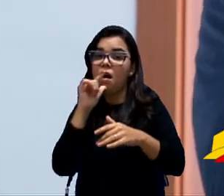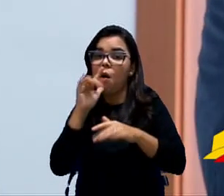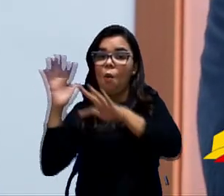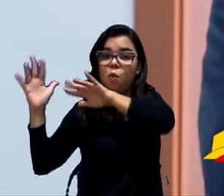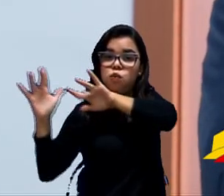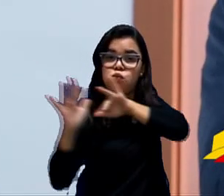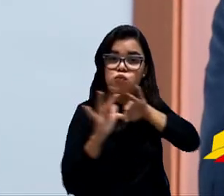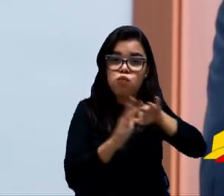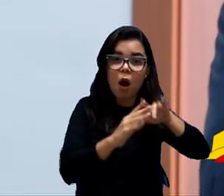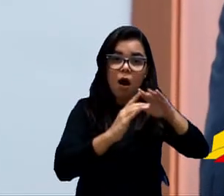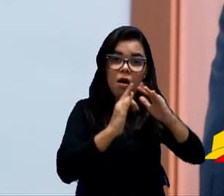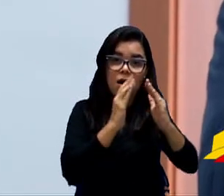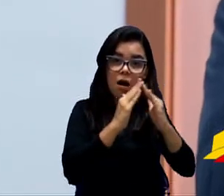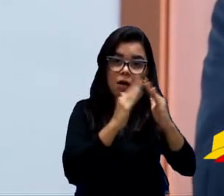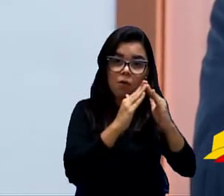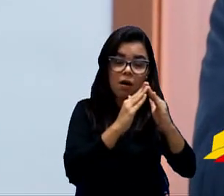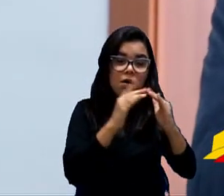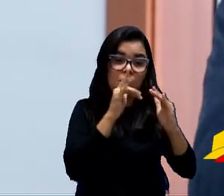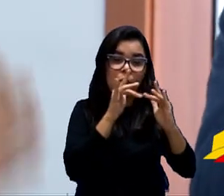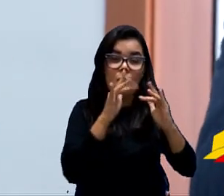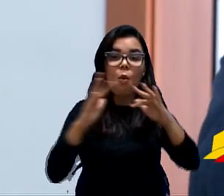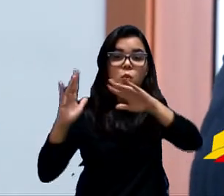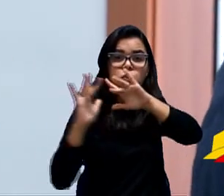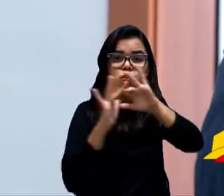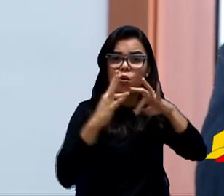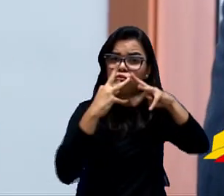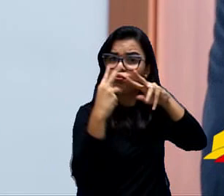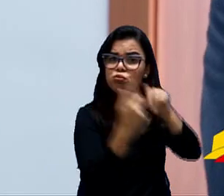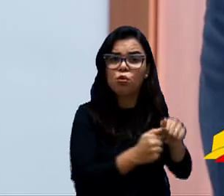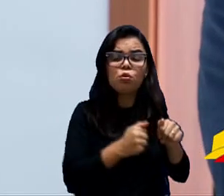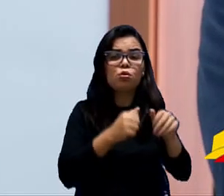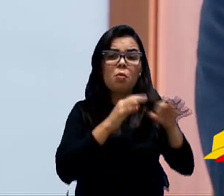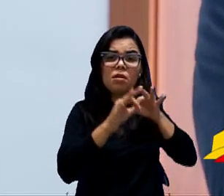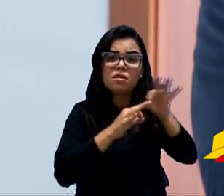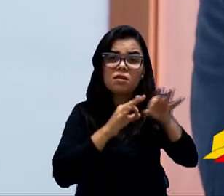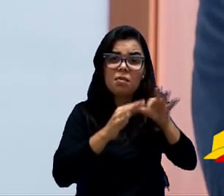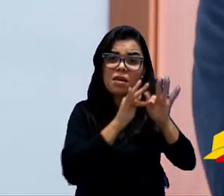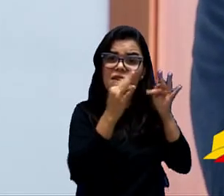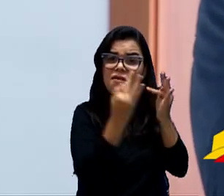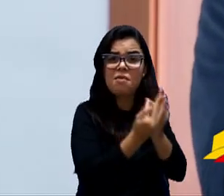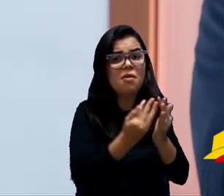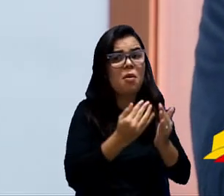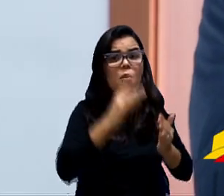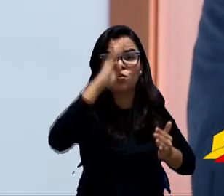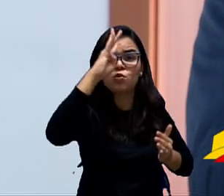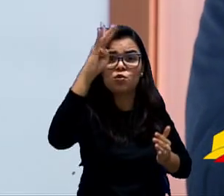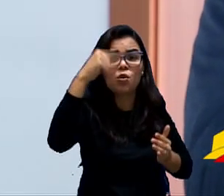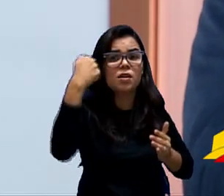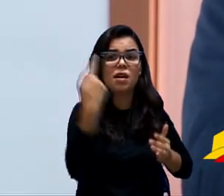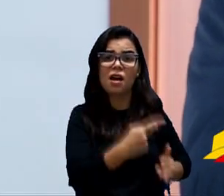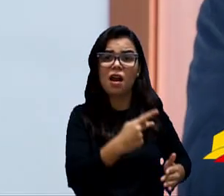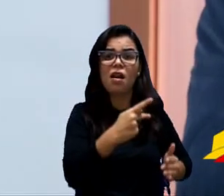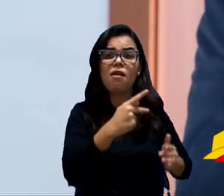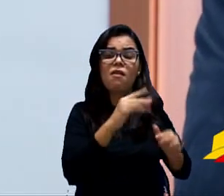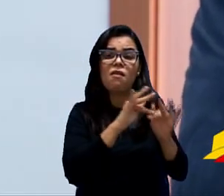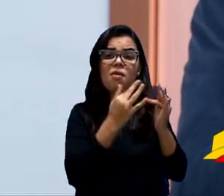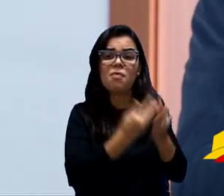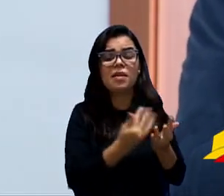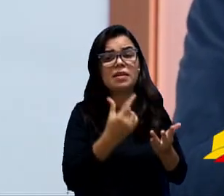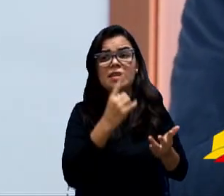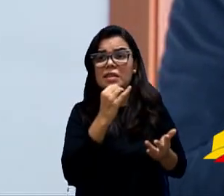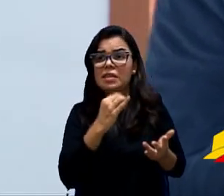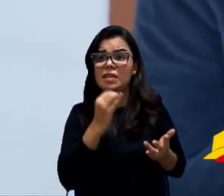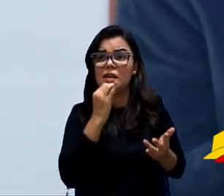essa pessoa jogou por... A água não levou apenas os móveis, levou também o planejamento dela. Levou o sonho daquela pessoa que, de repente, ganha mil reais,